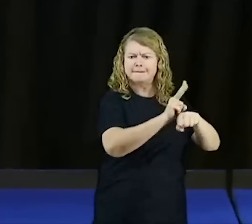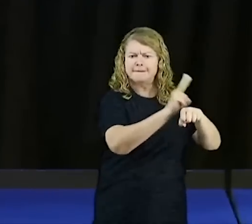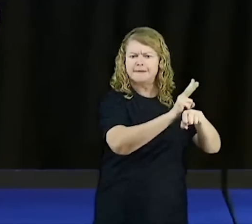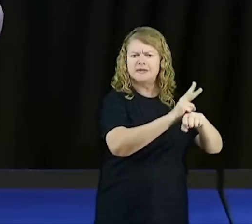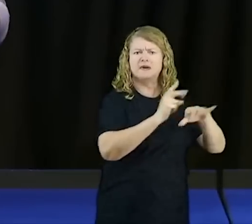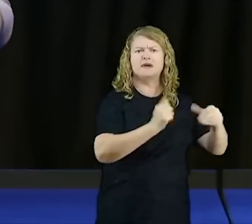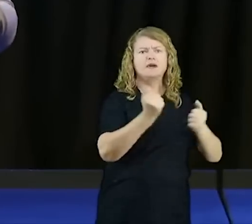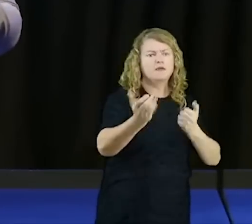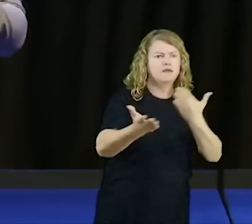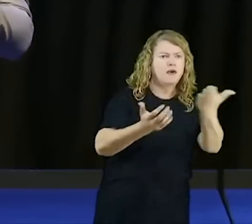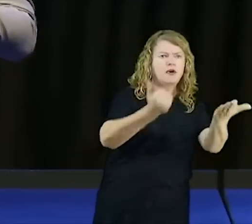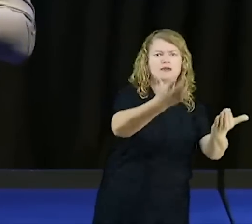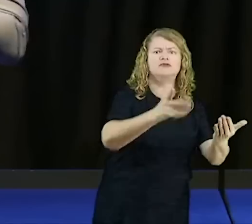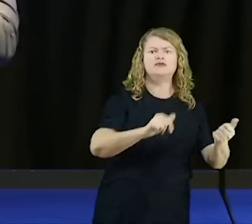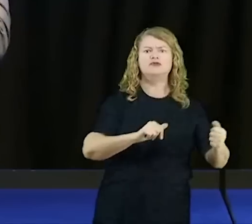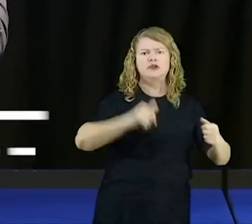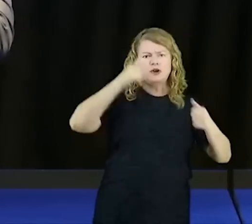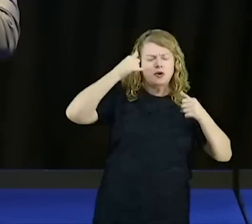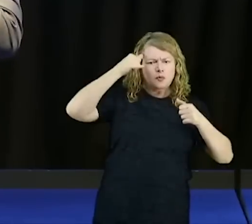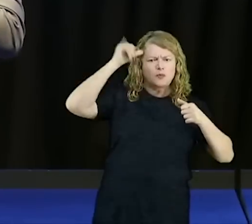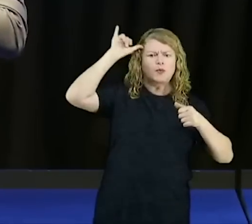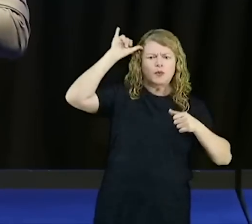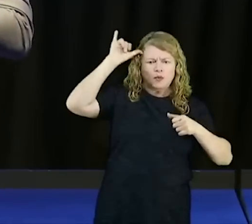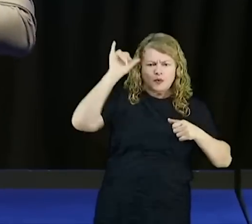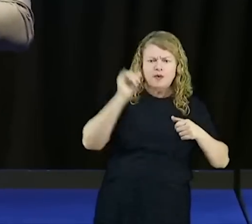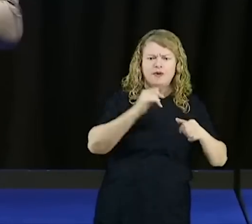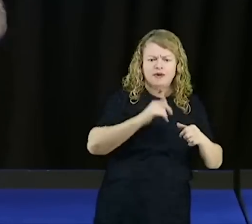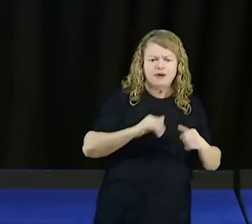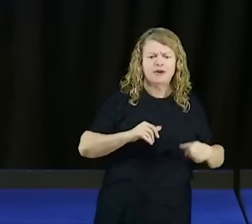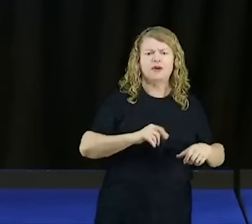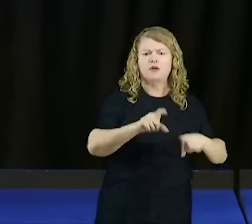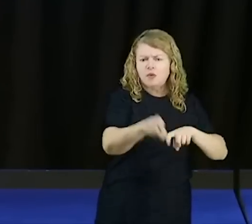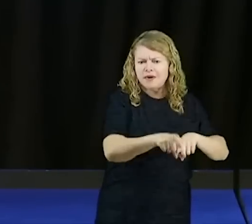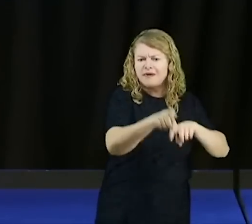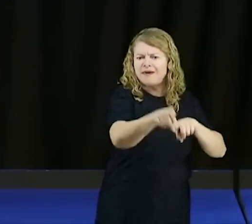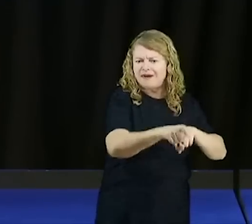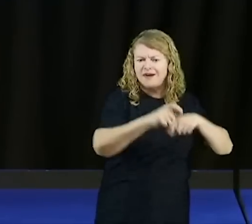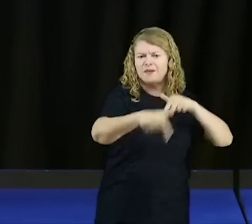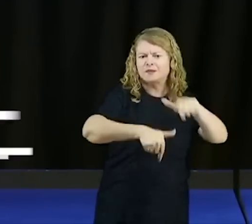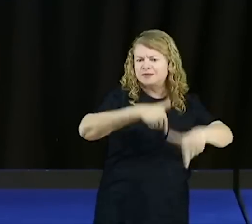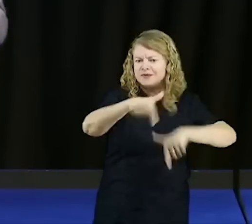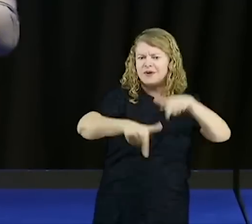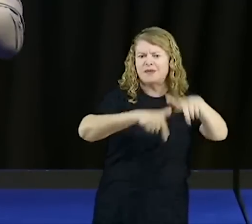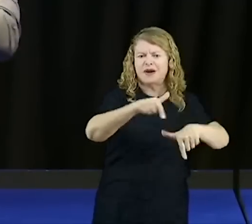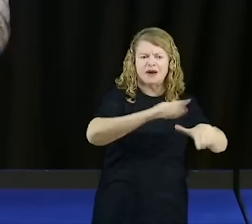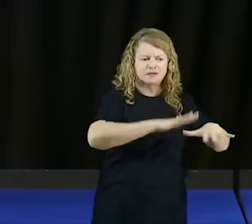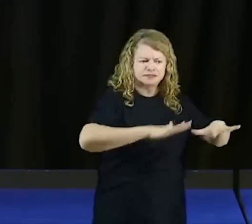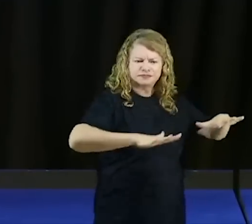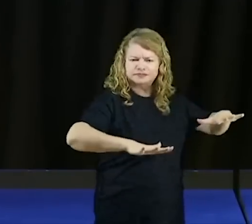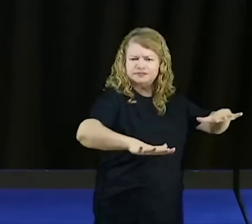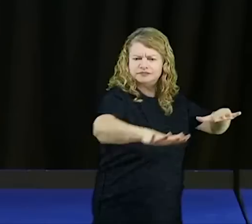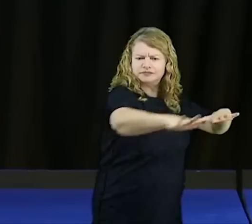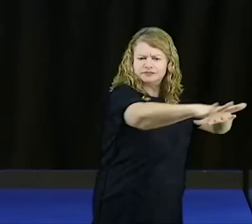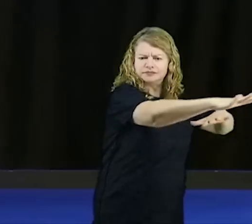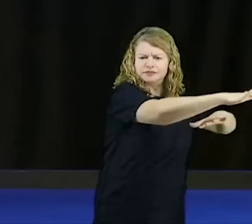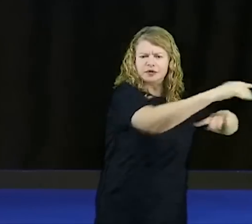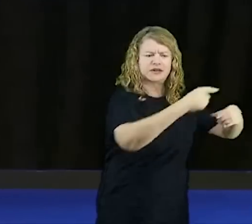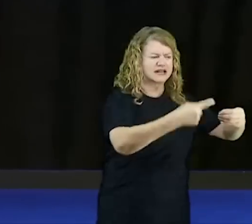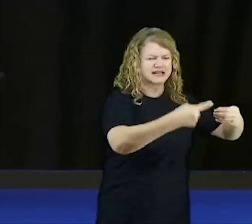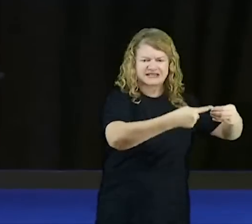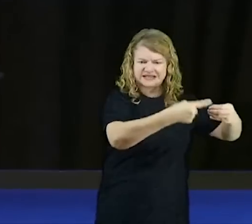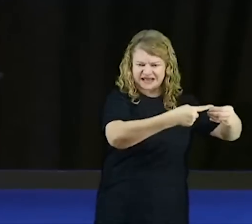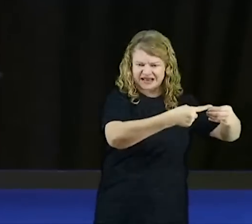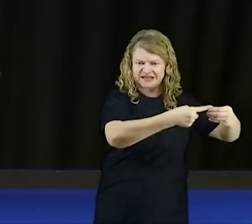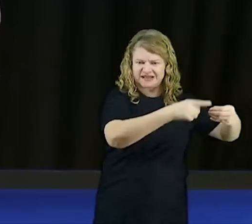o gado no campo, havia, enfim, o trabalho que acontecia dioturnamente em volta